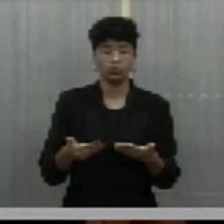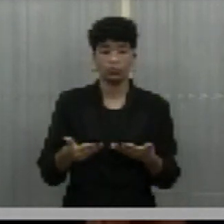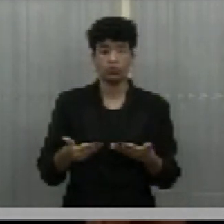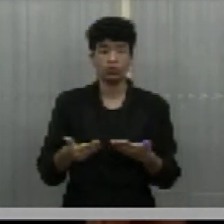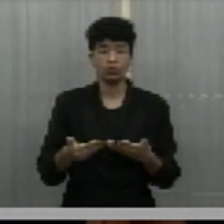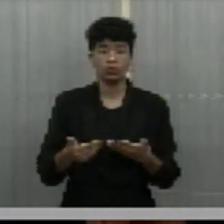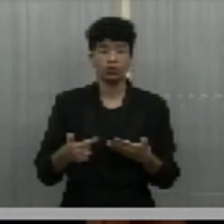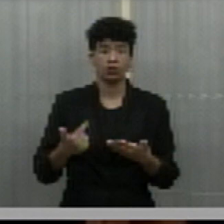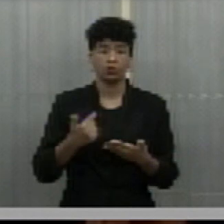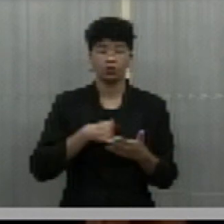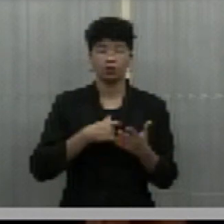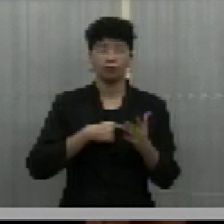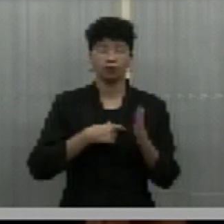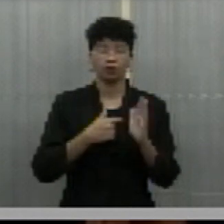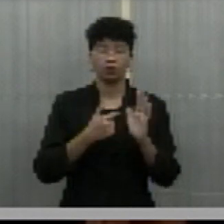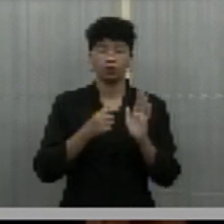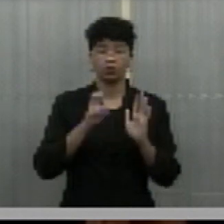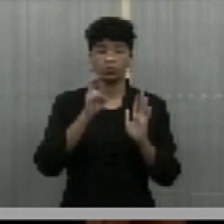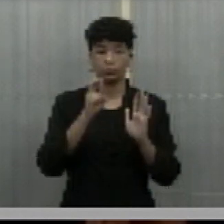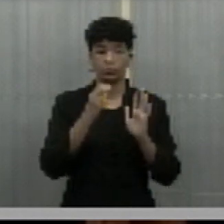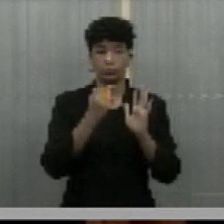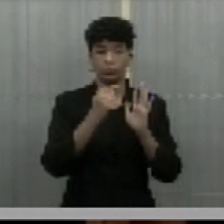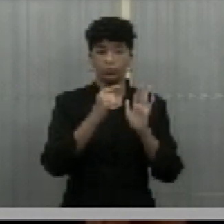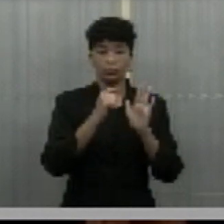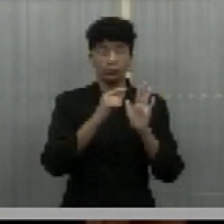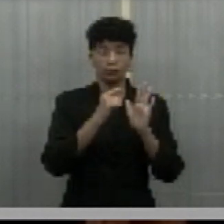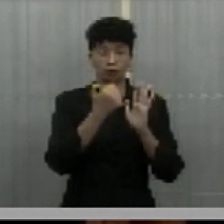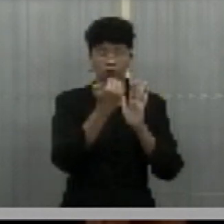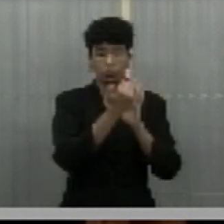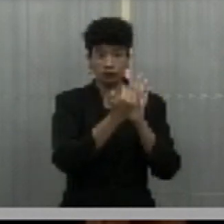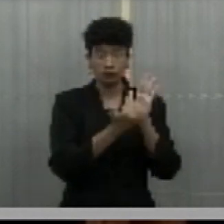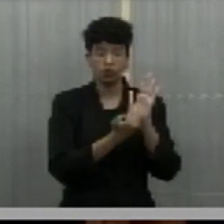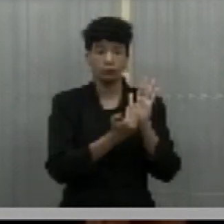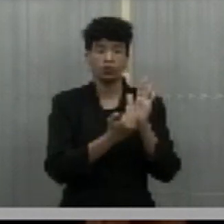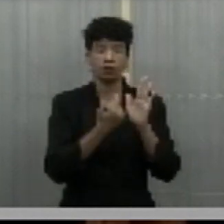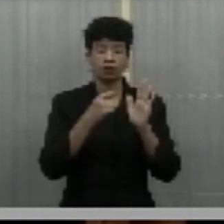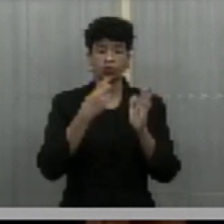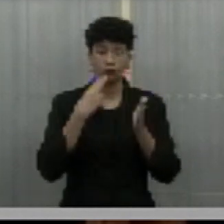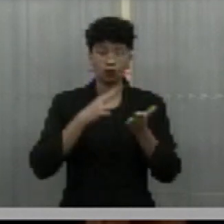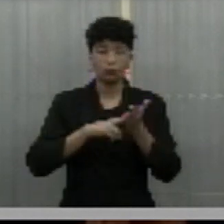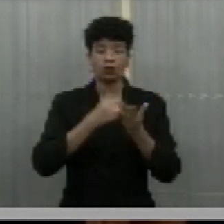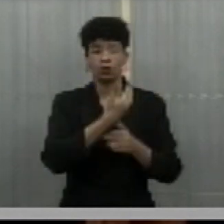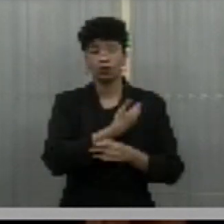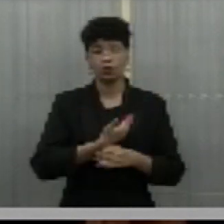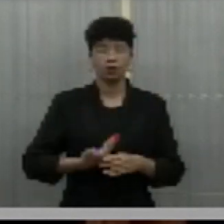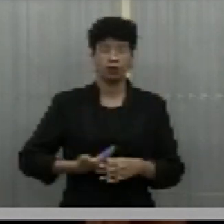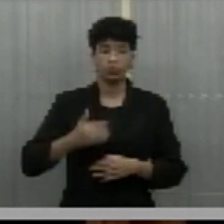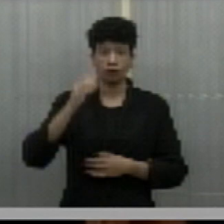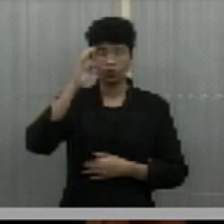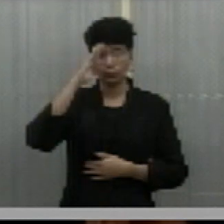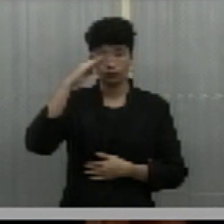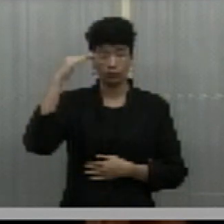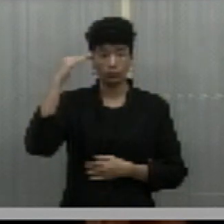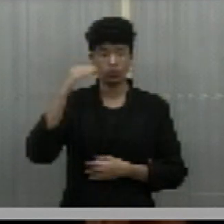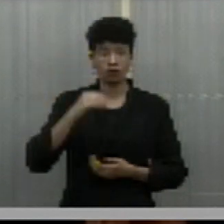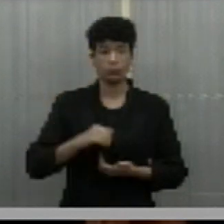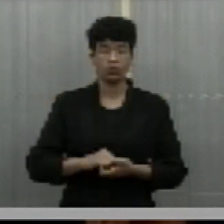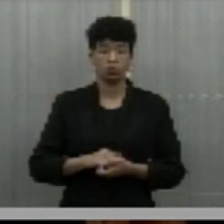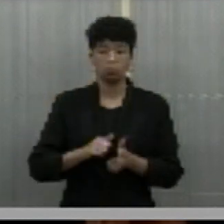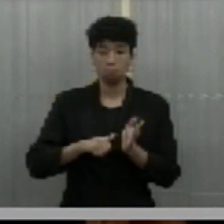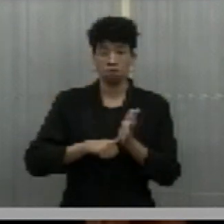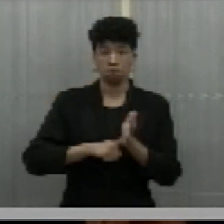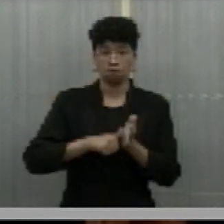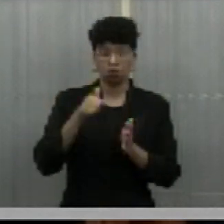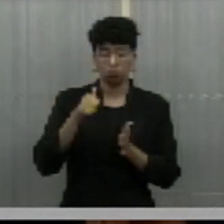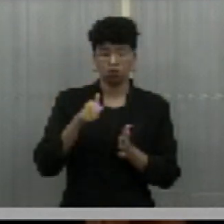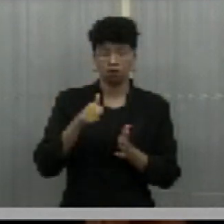onde nós abordamos cinco pontos para ser encaminhado ao governador do Estado do Piauí. O primeiro,